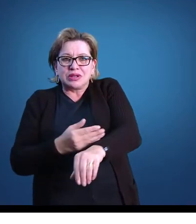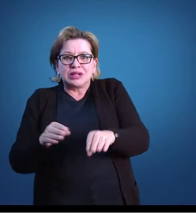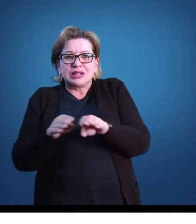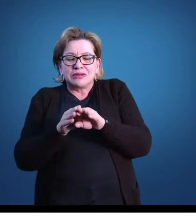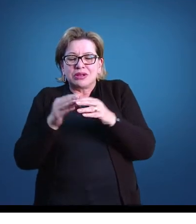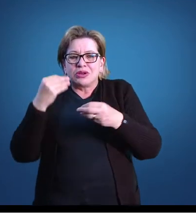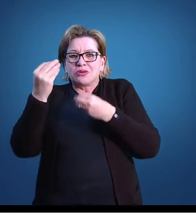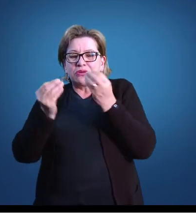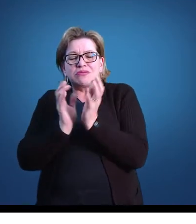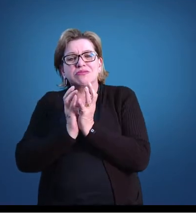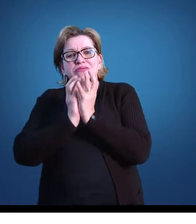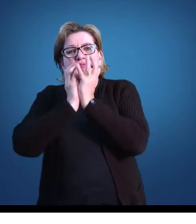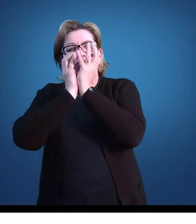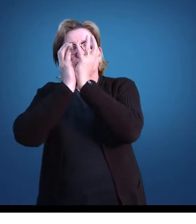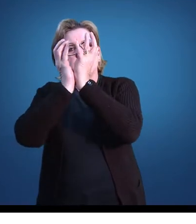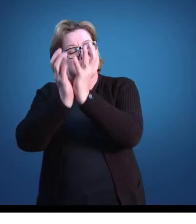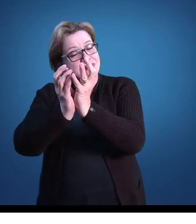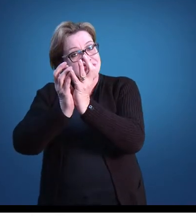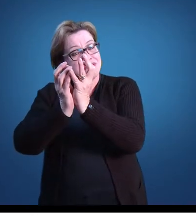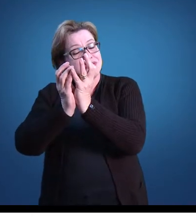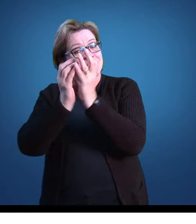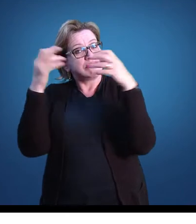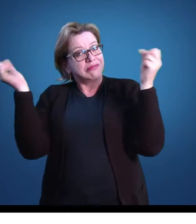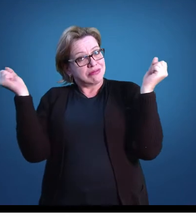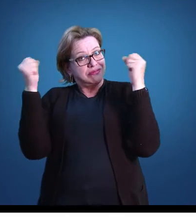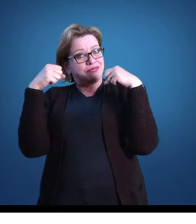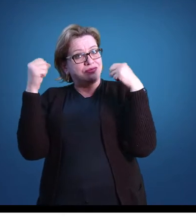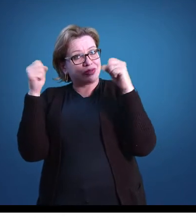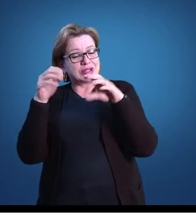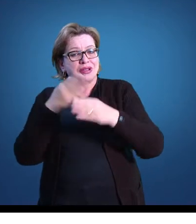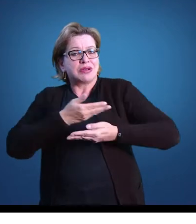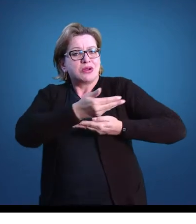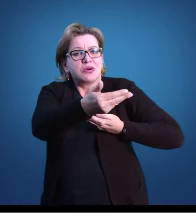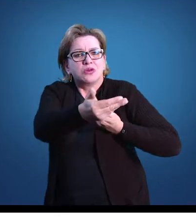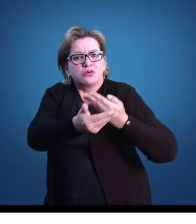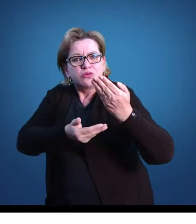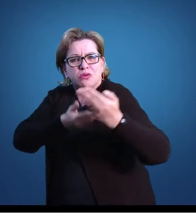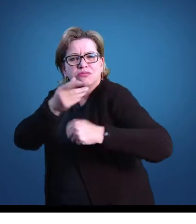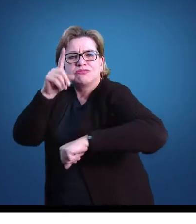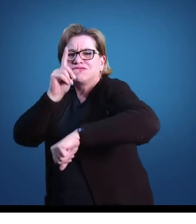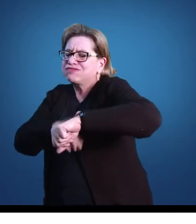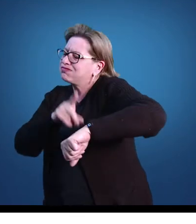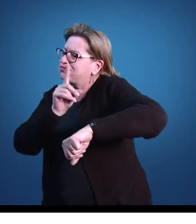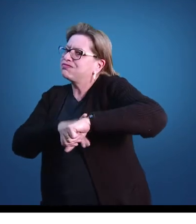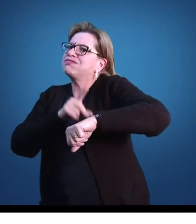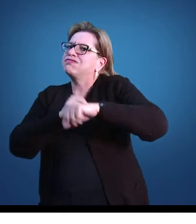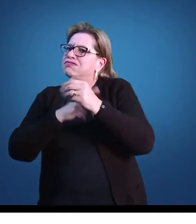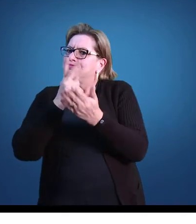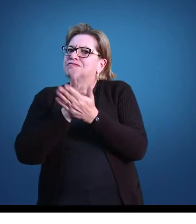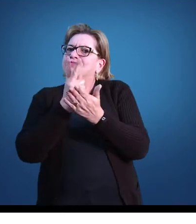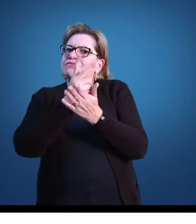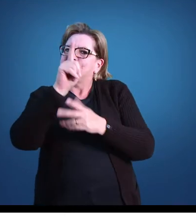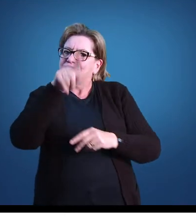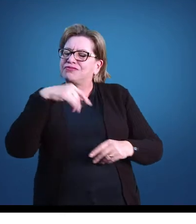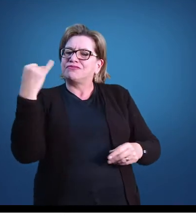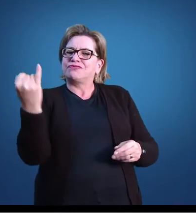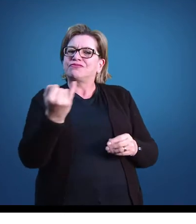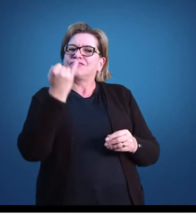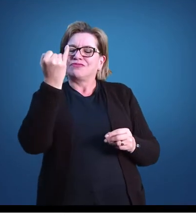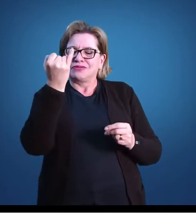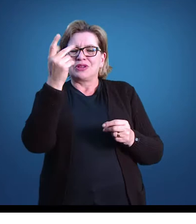o envolvimento durante todas as aulas. A socialização deles, em todo momento, é importante como avaliação.